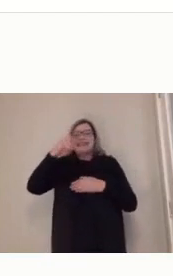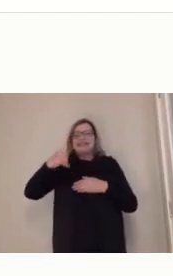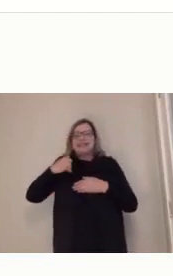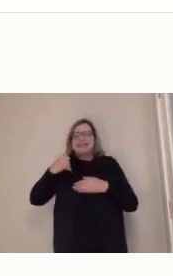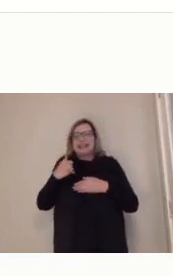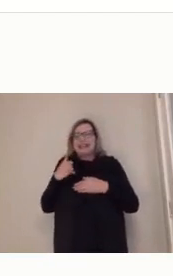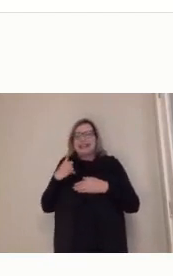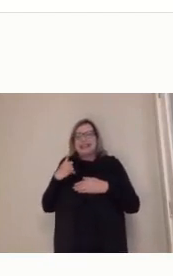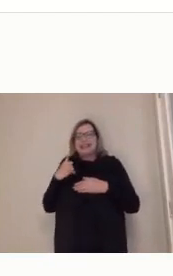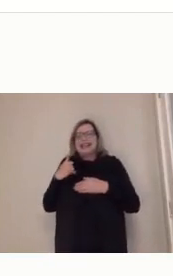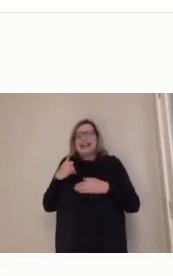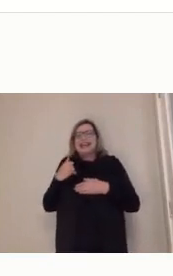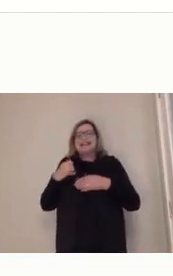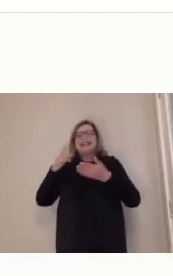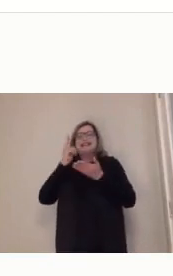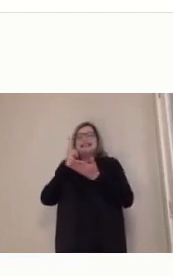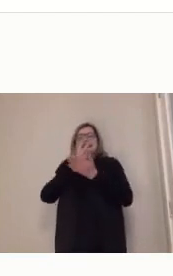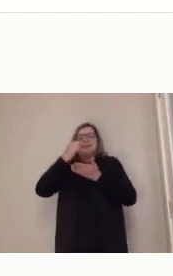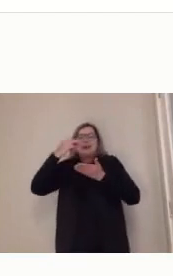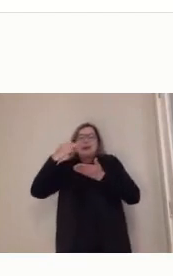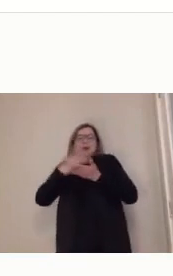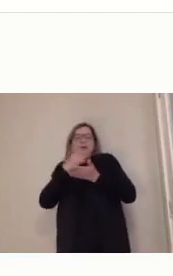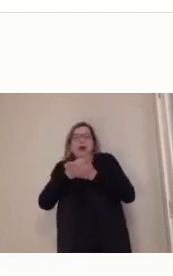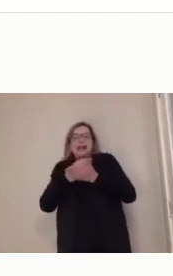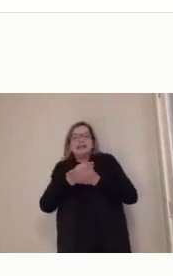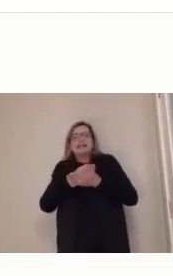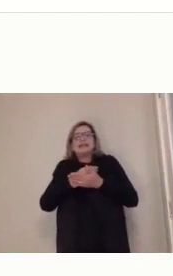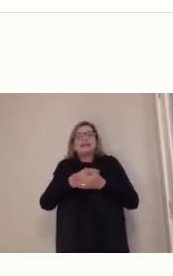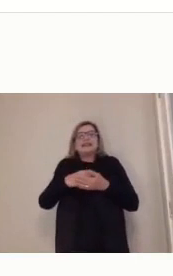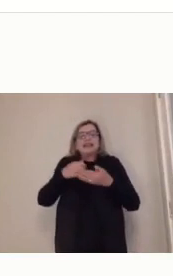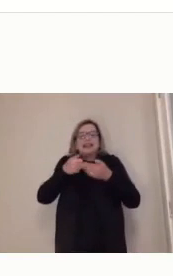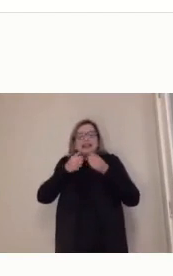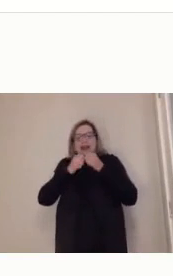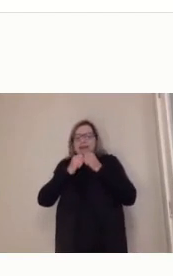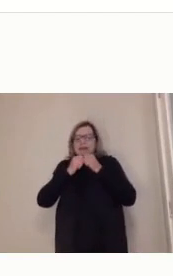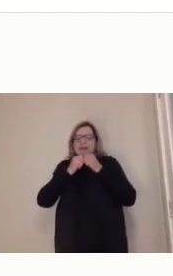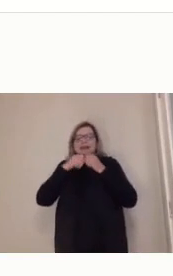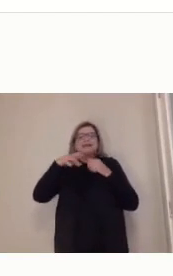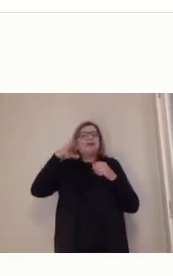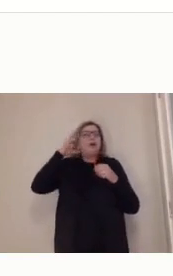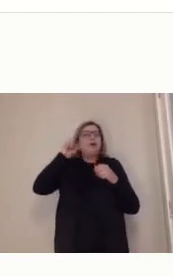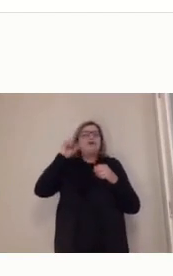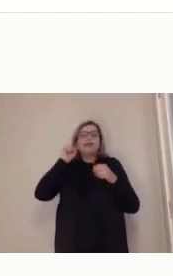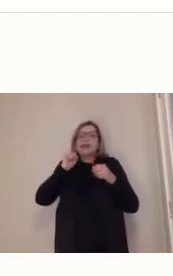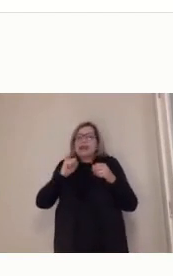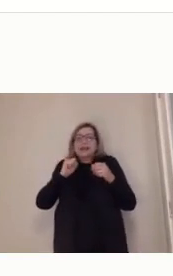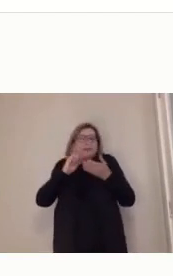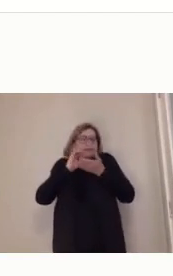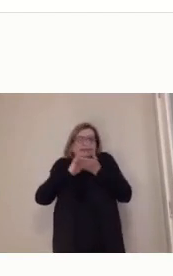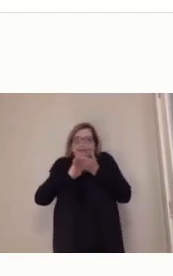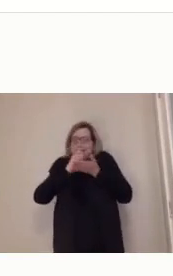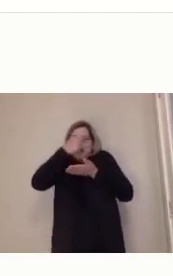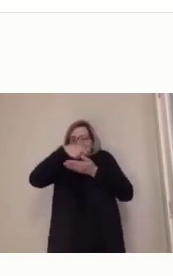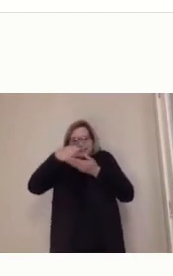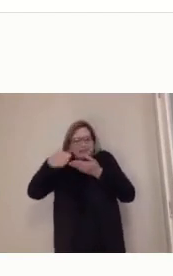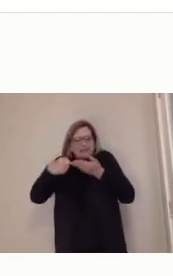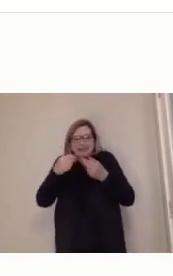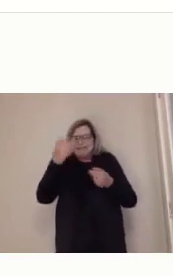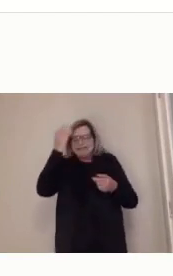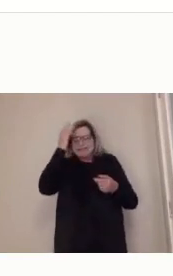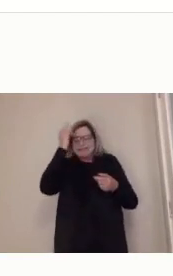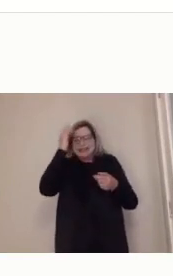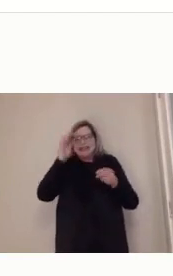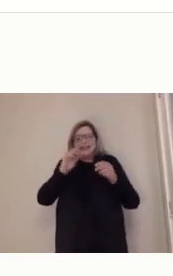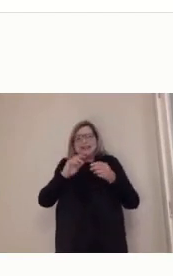porque eu ainda não sei escrever, mas ela sabe usar o WhatsApp, ela faz vídeos para internet, ela, né, consegue se colocar